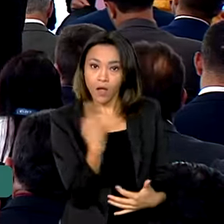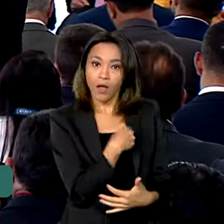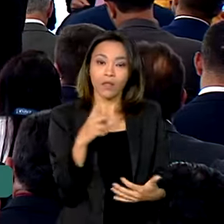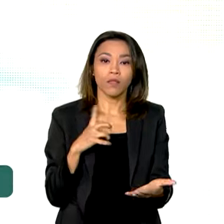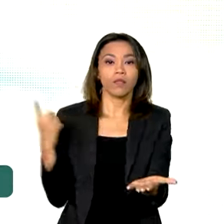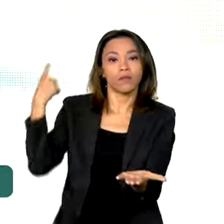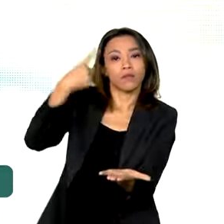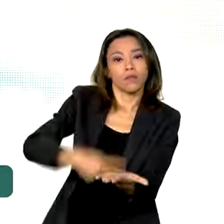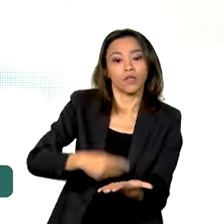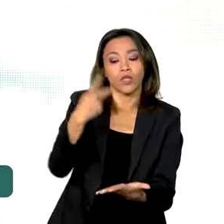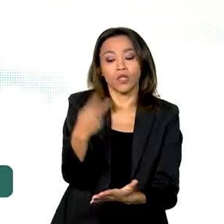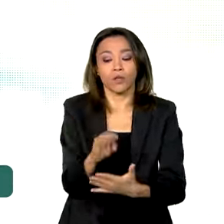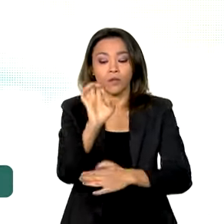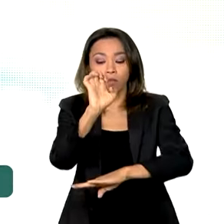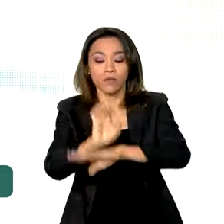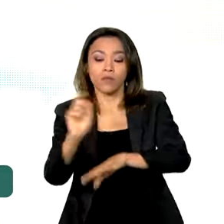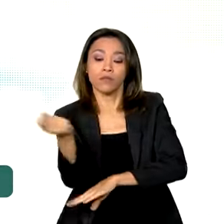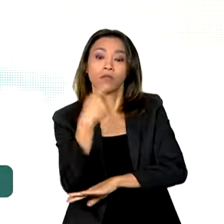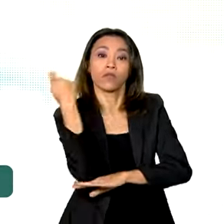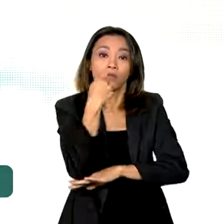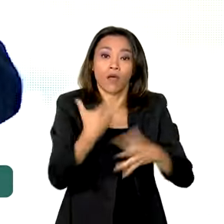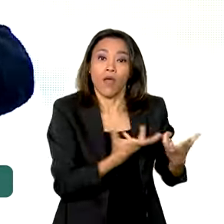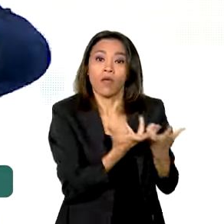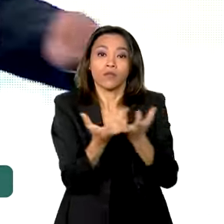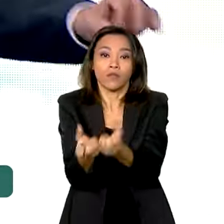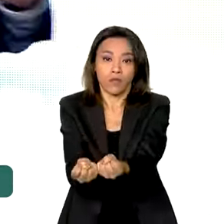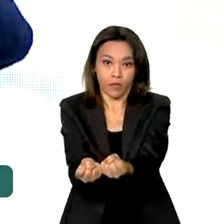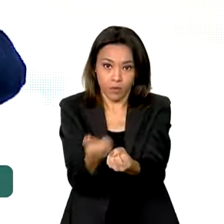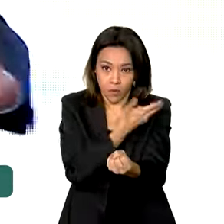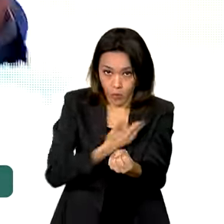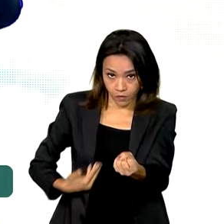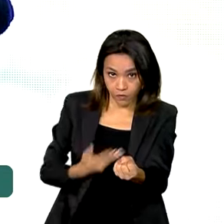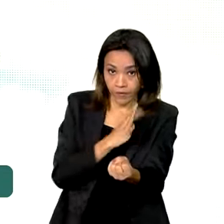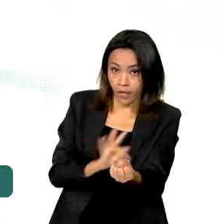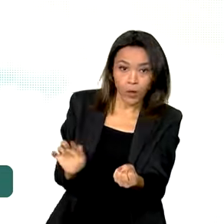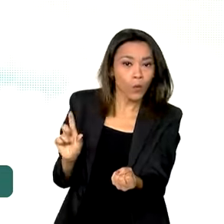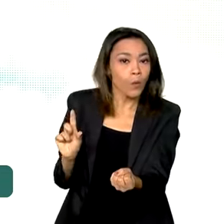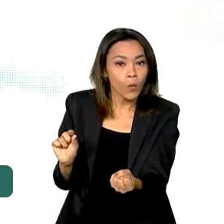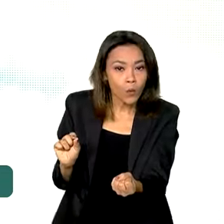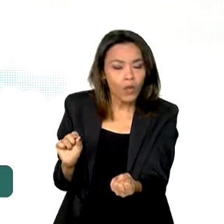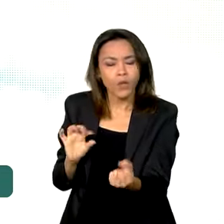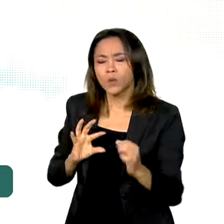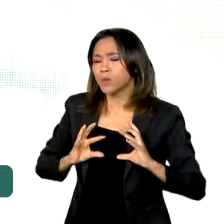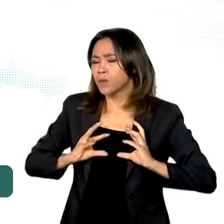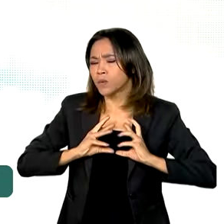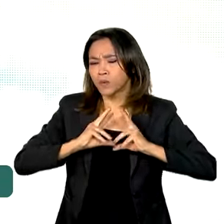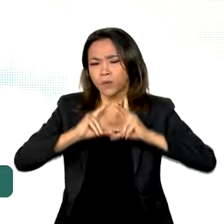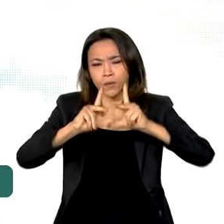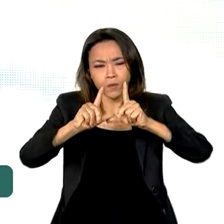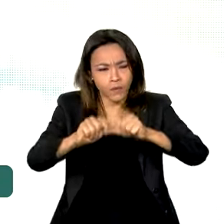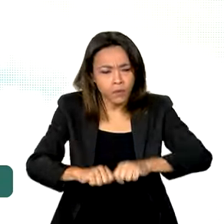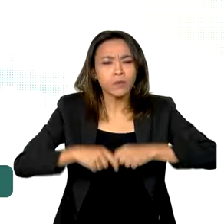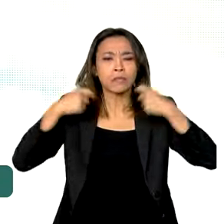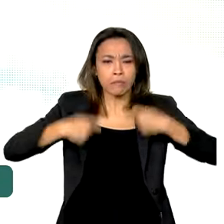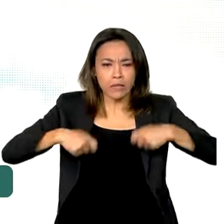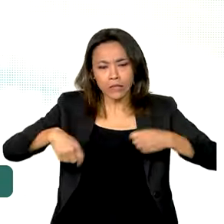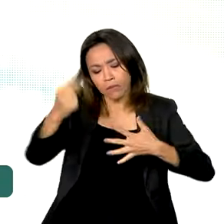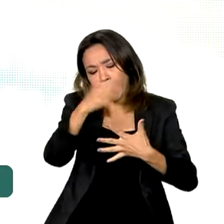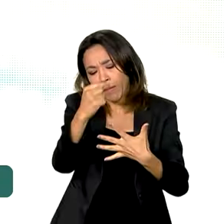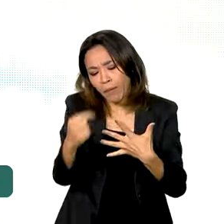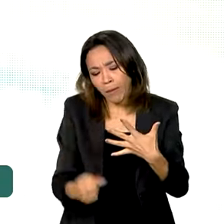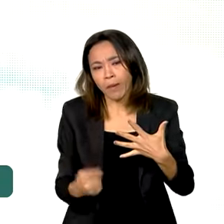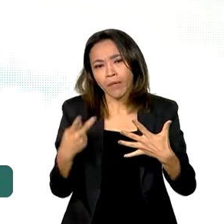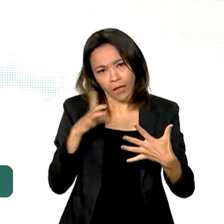com que o Rio Grande do Sul receba da parte do governo federal tudo aquilo que o Rio Grande do Sul tem direito.